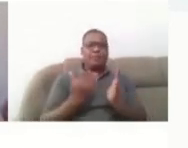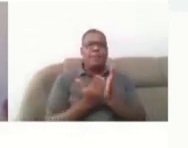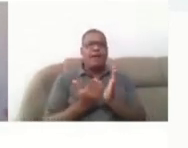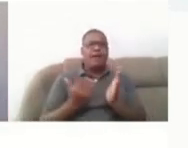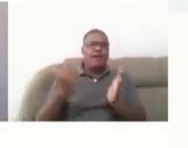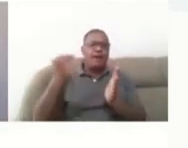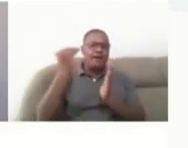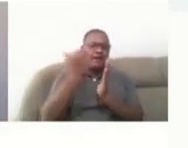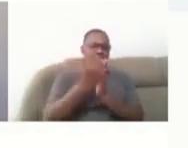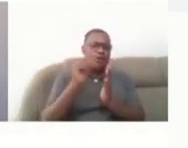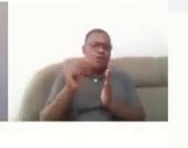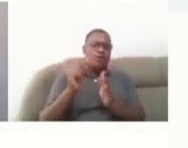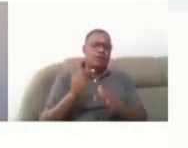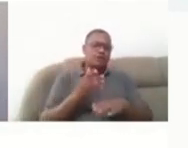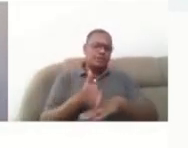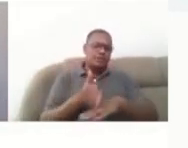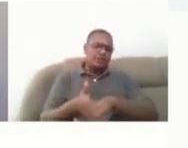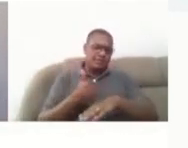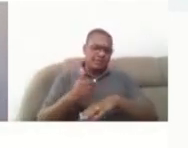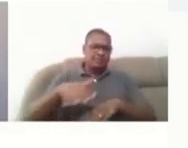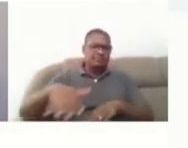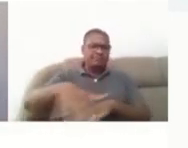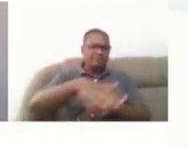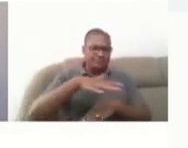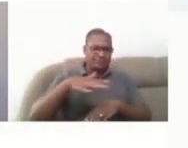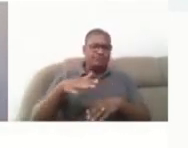a acessibilidade no meio digital.